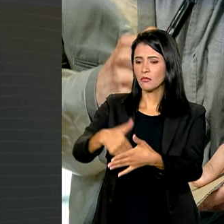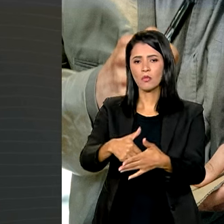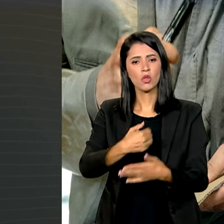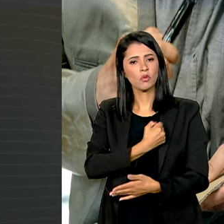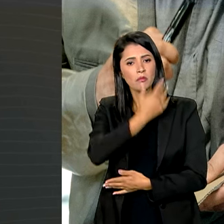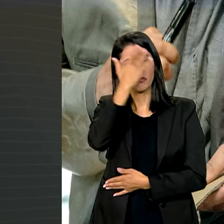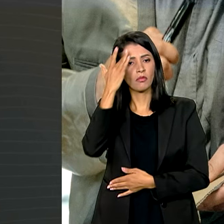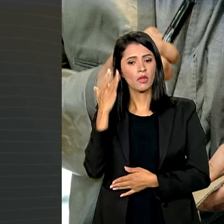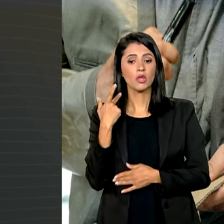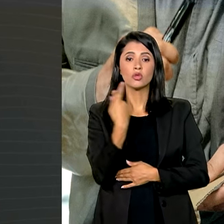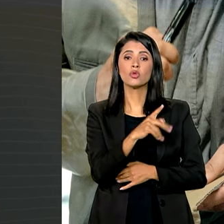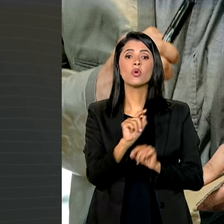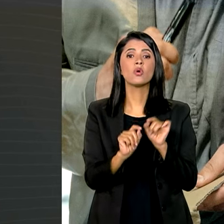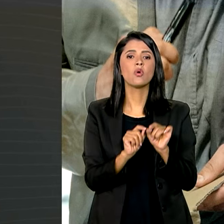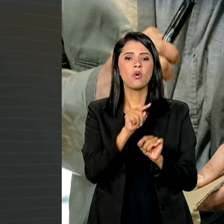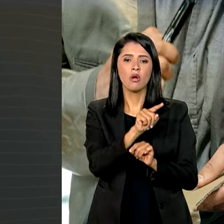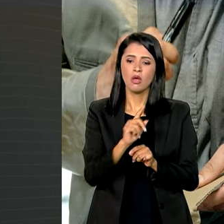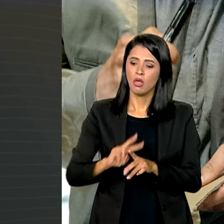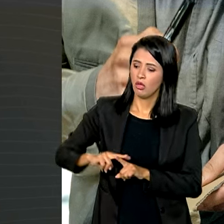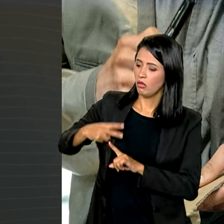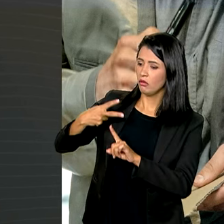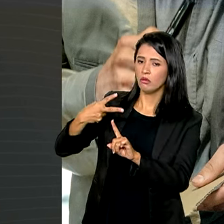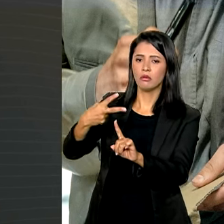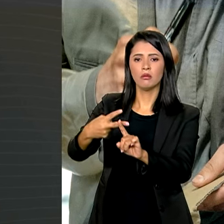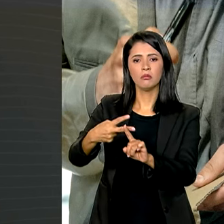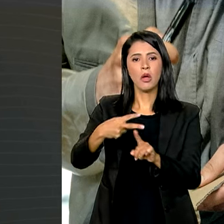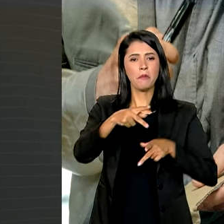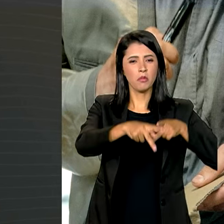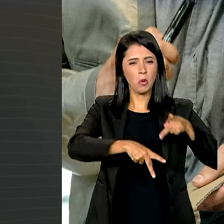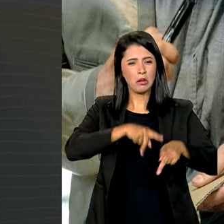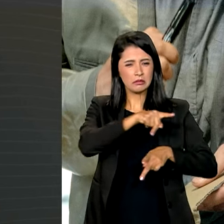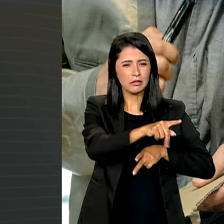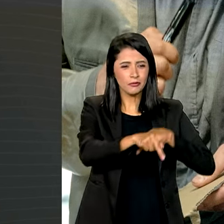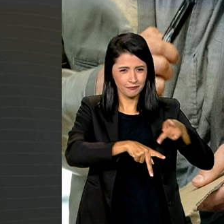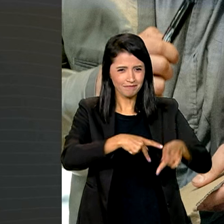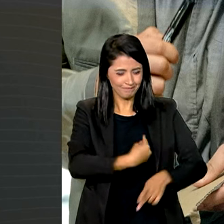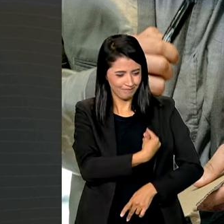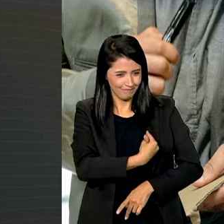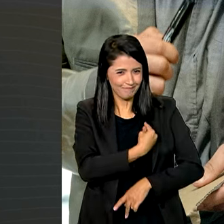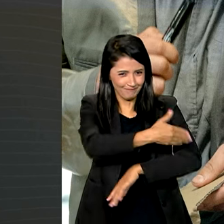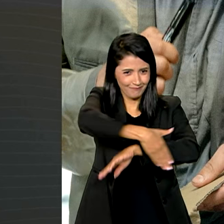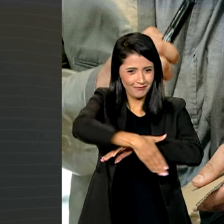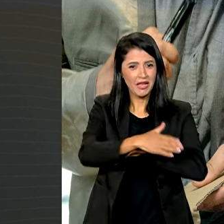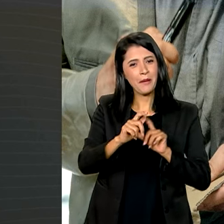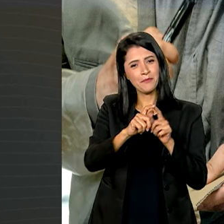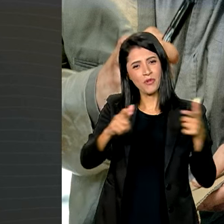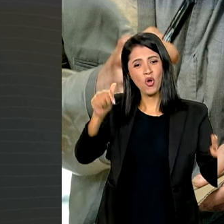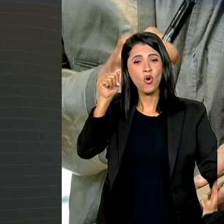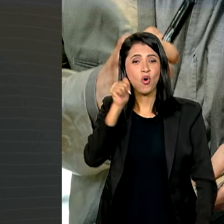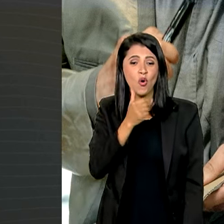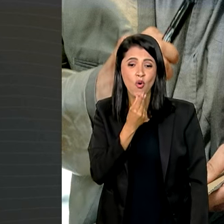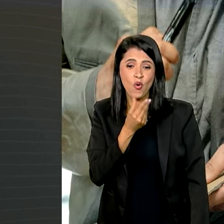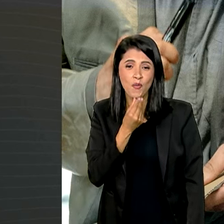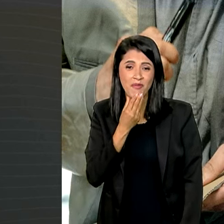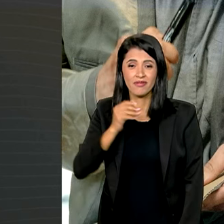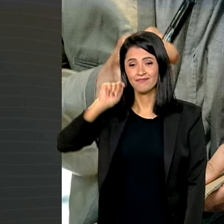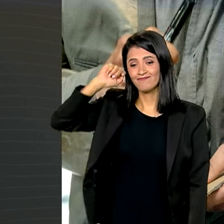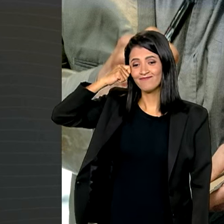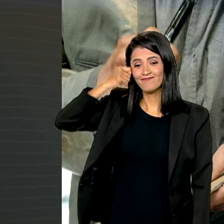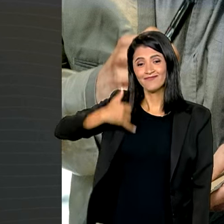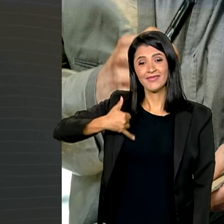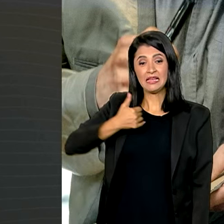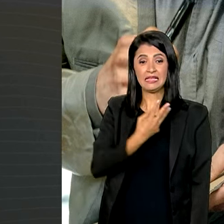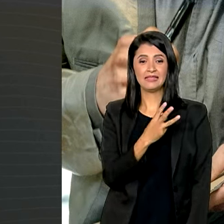número de pessoas nesta situação quase dobrou. A população nesta condição é, na maioria, formada por homens negros com